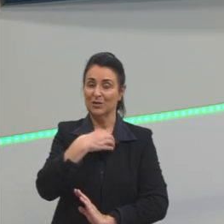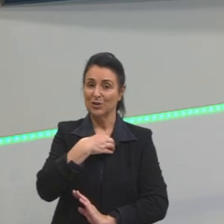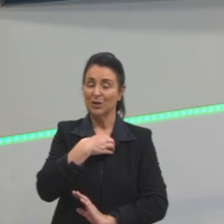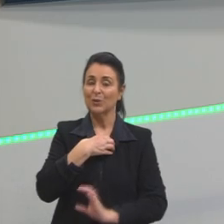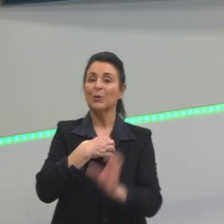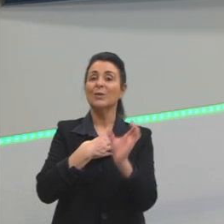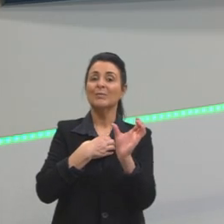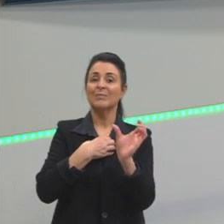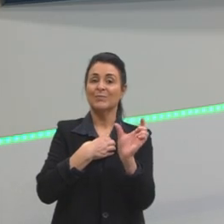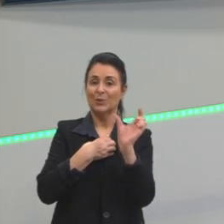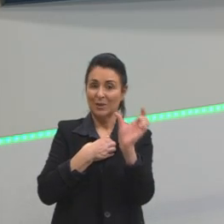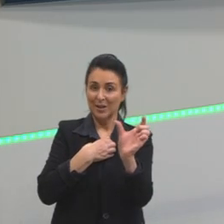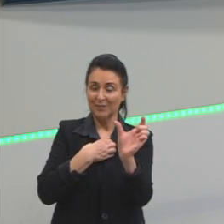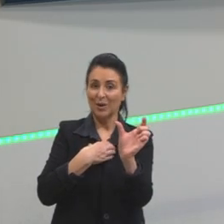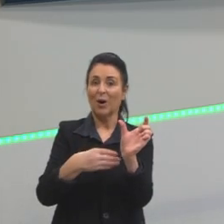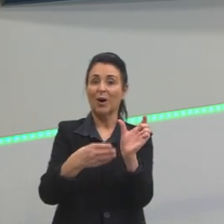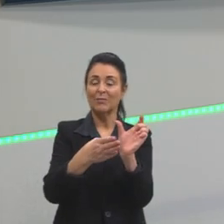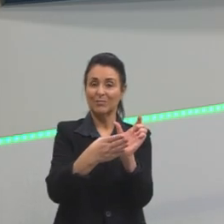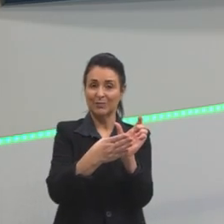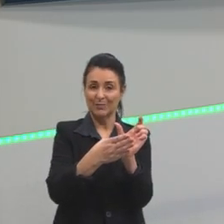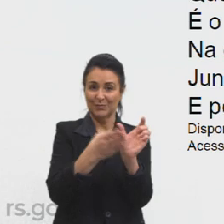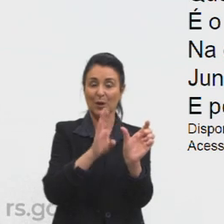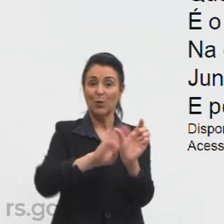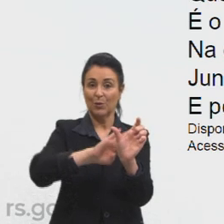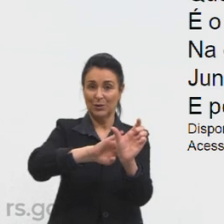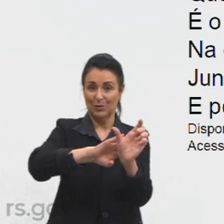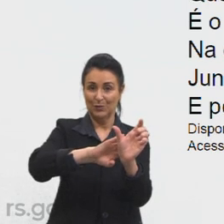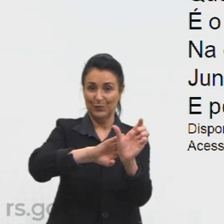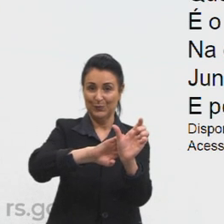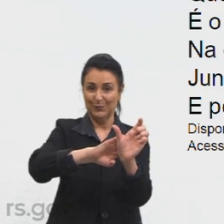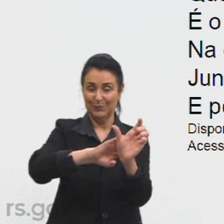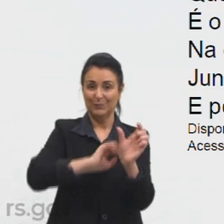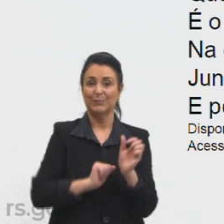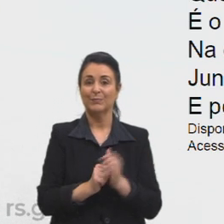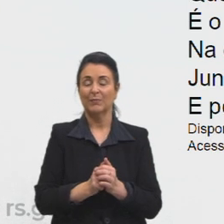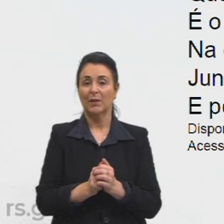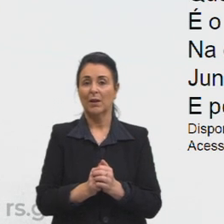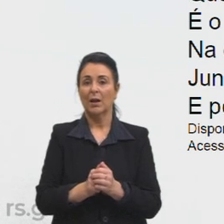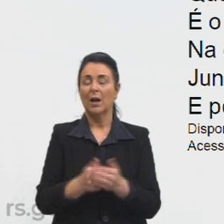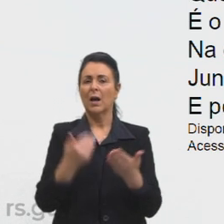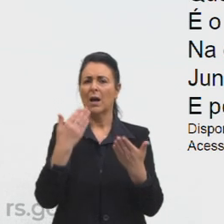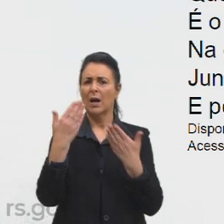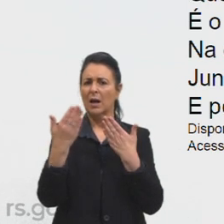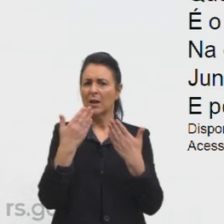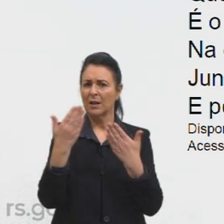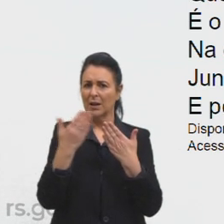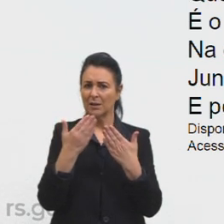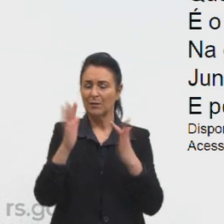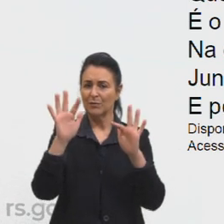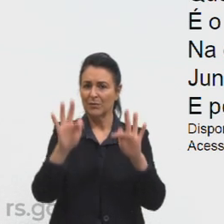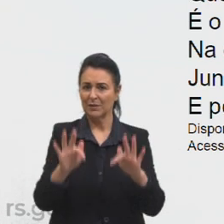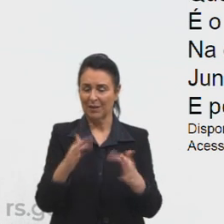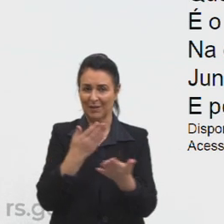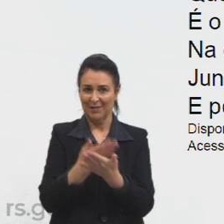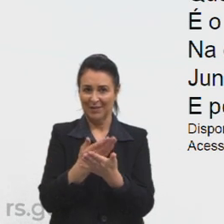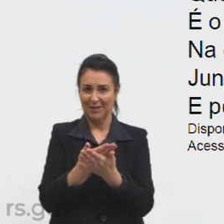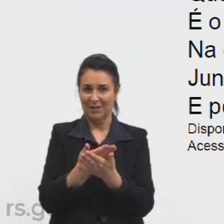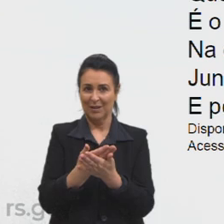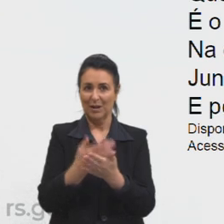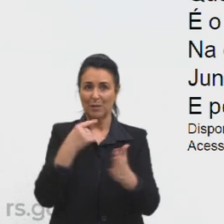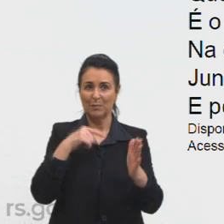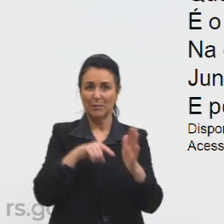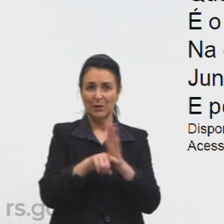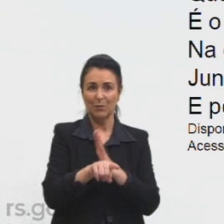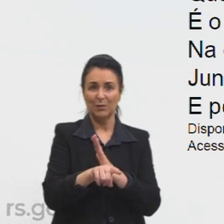eu trago uma última questão para a gente analisar como finalização da nossa aula questão do